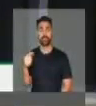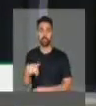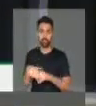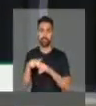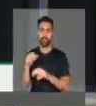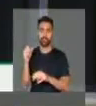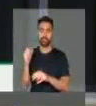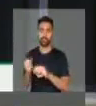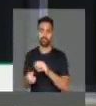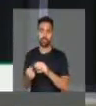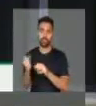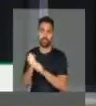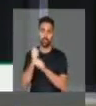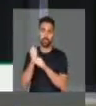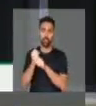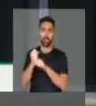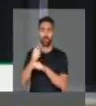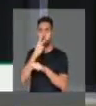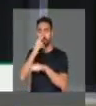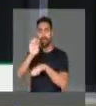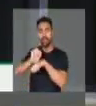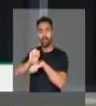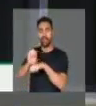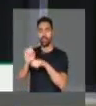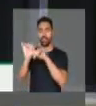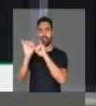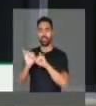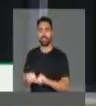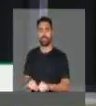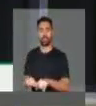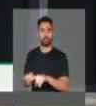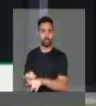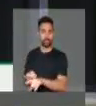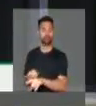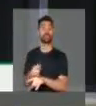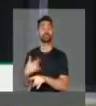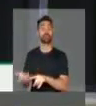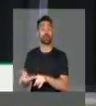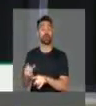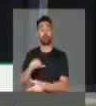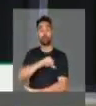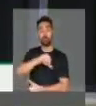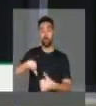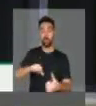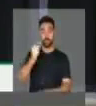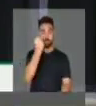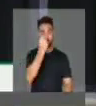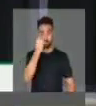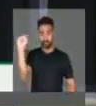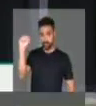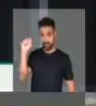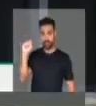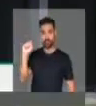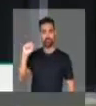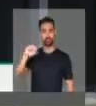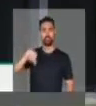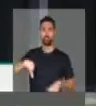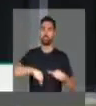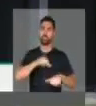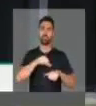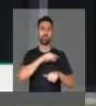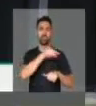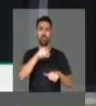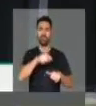memorial. Senhor presidente, senhoras e senhores, a reforma protestante mexeu com as estruturas